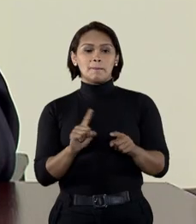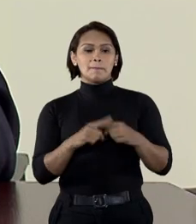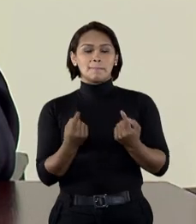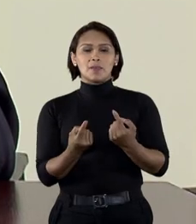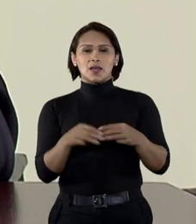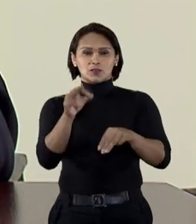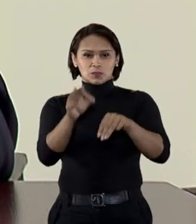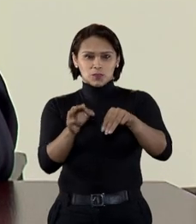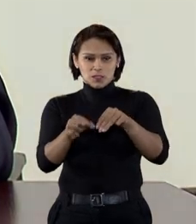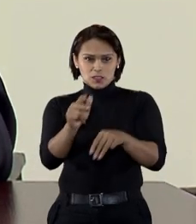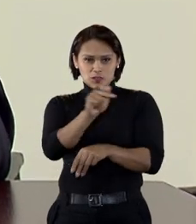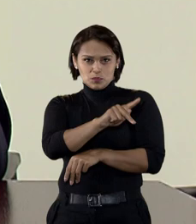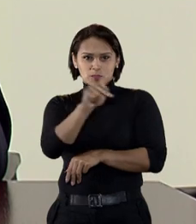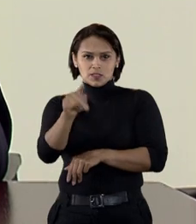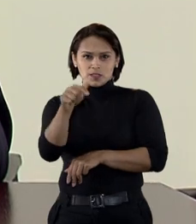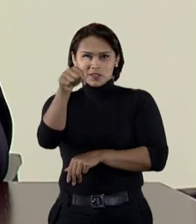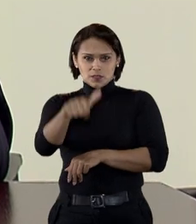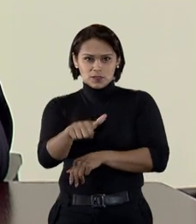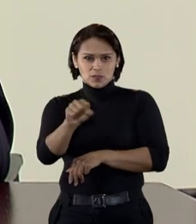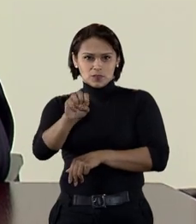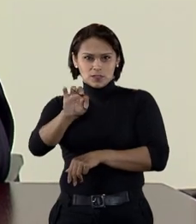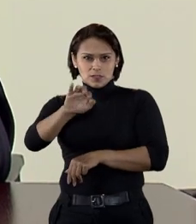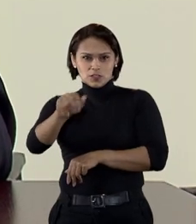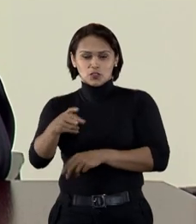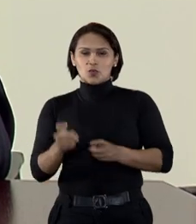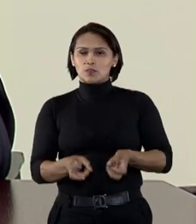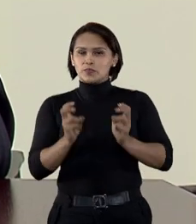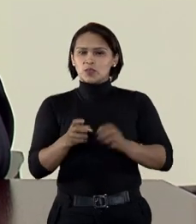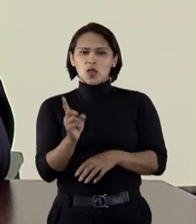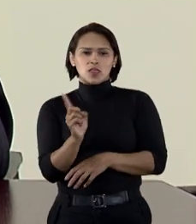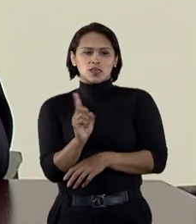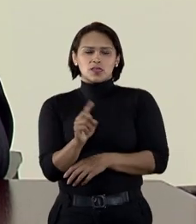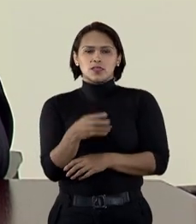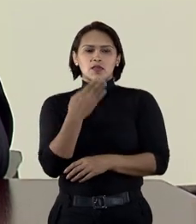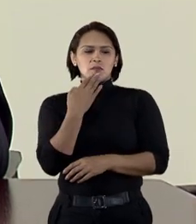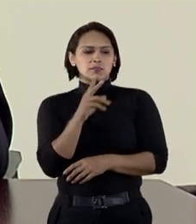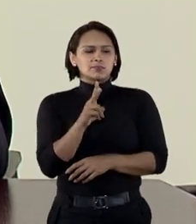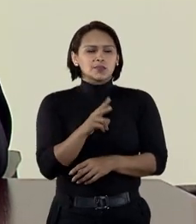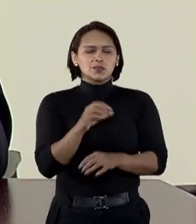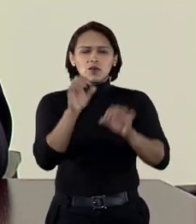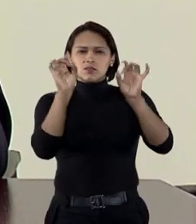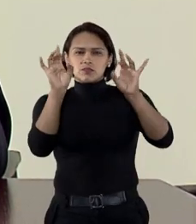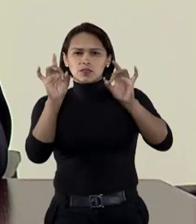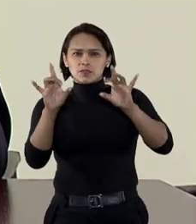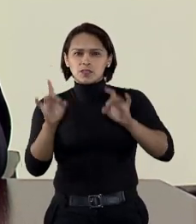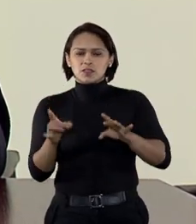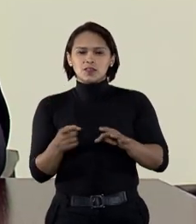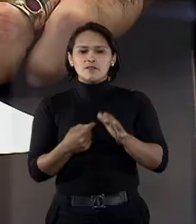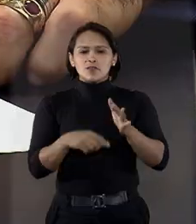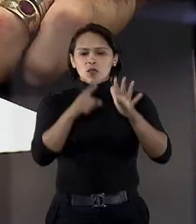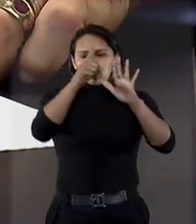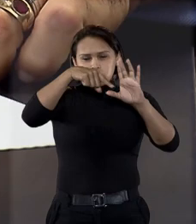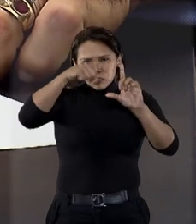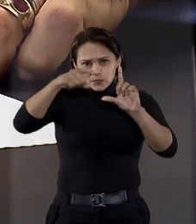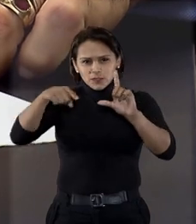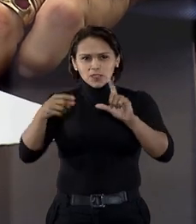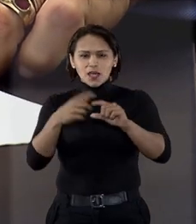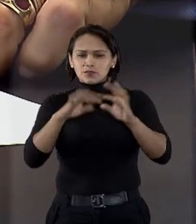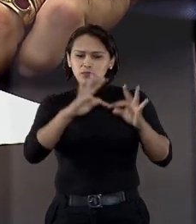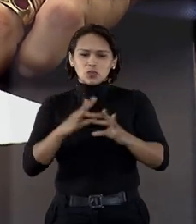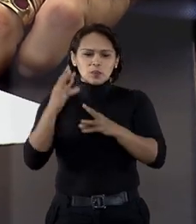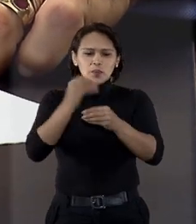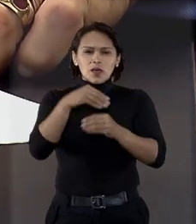Mas o presidente do Tribunal, ministro Humberto Martins, considerou que a agência não demonstrou situações específicas ou dados